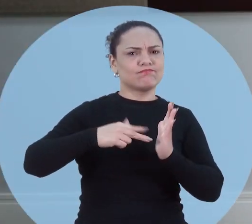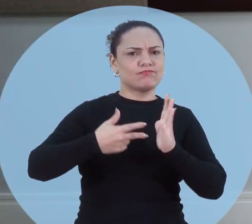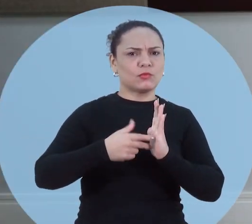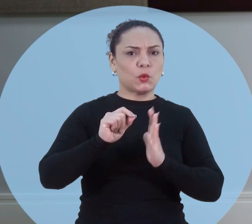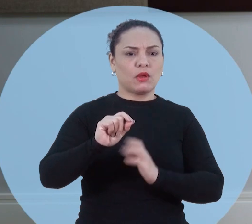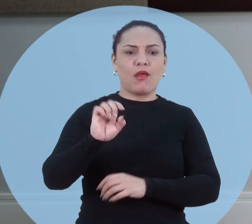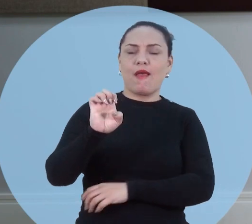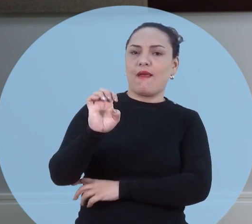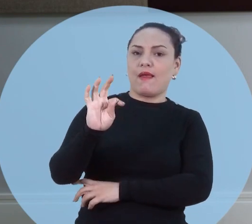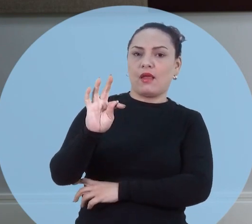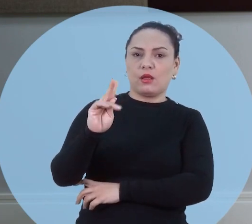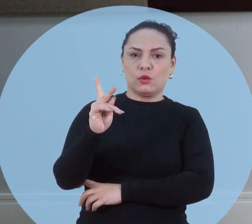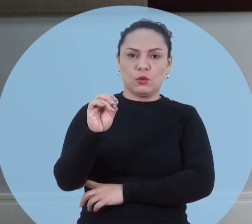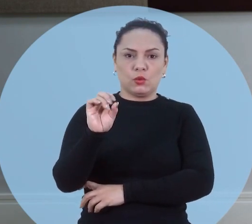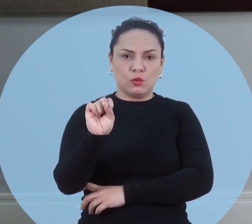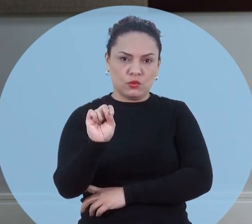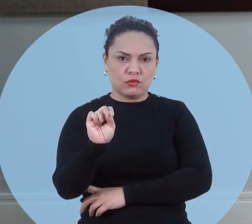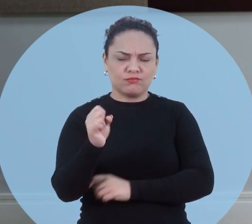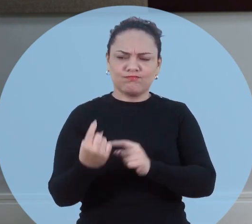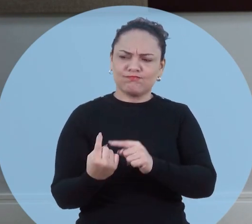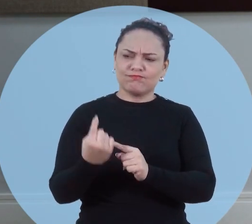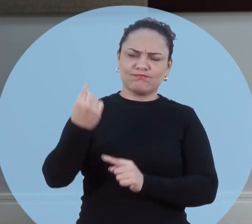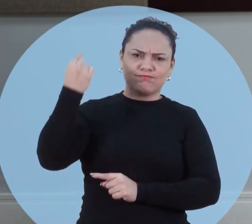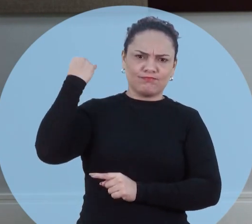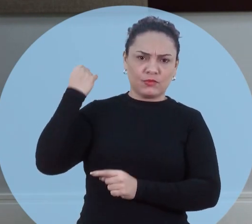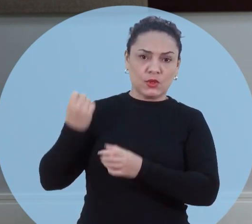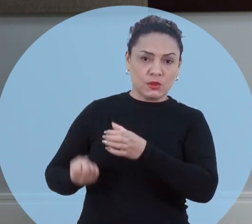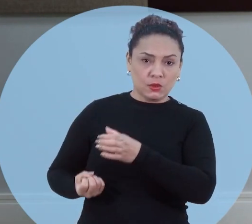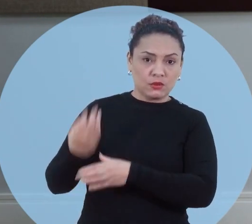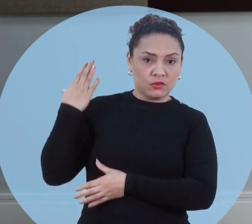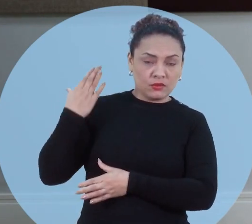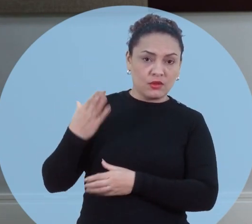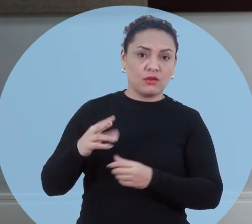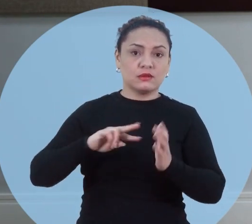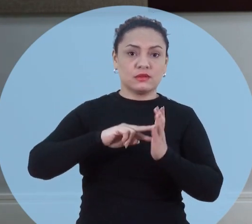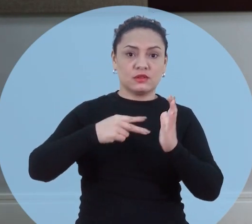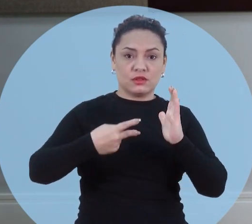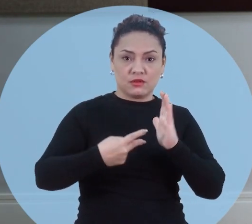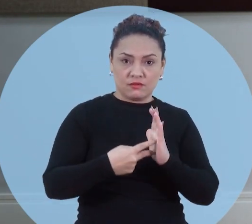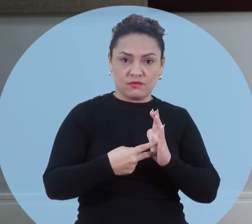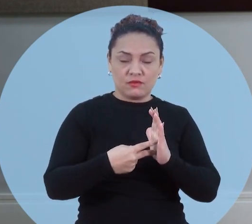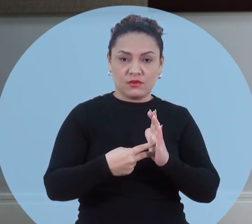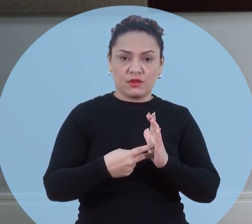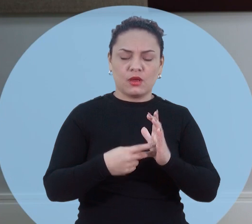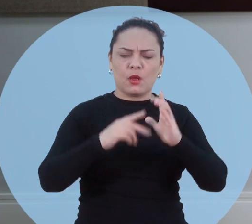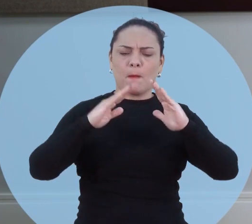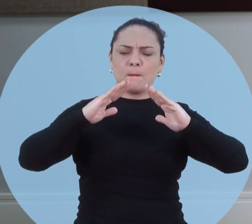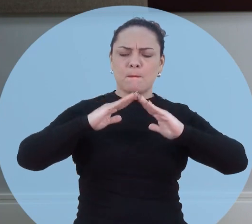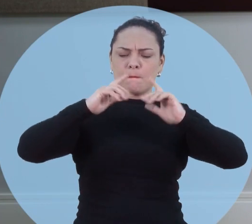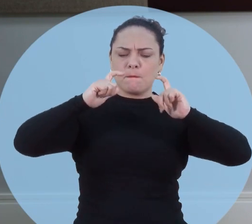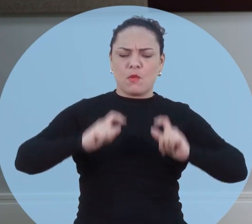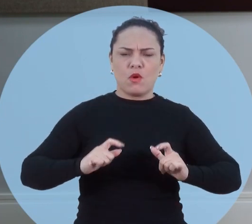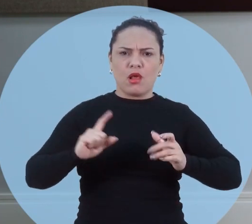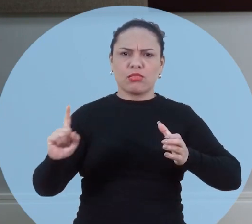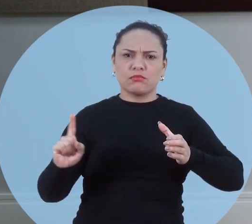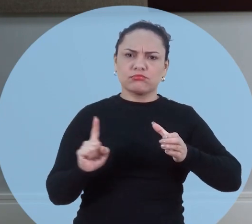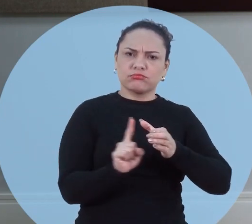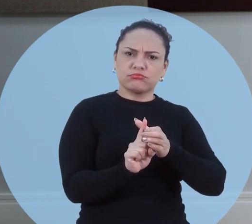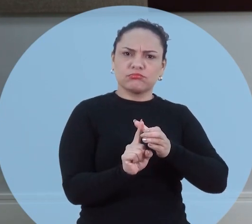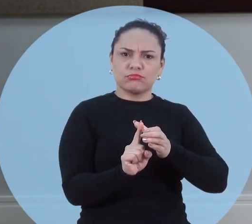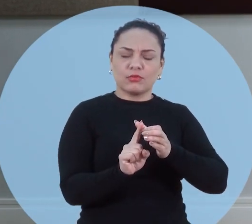decorre do termo etos, que originariamente significava morada,